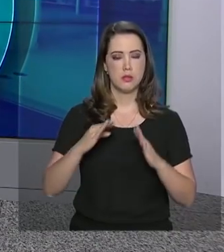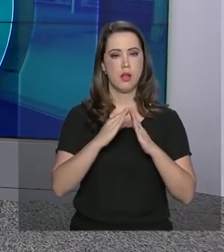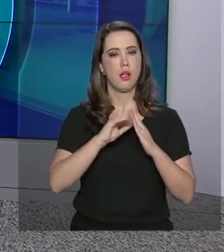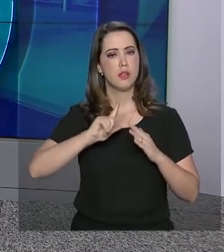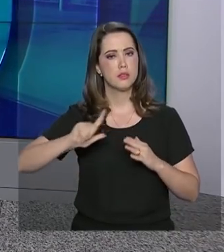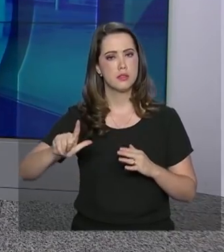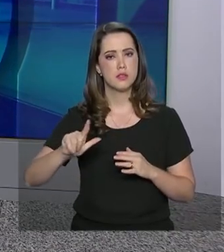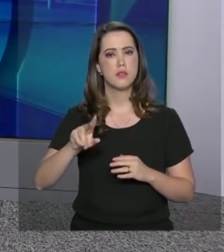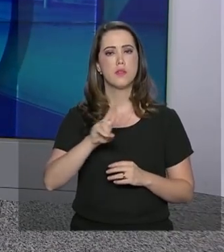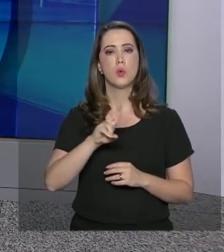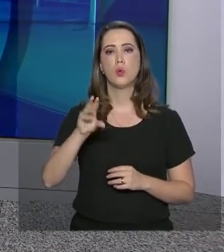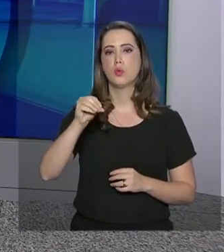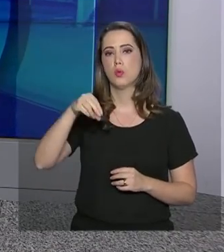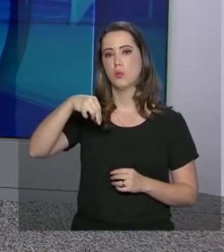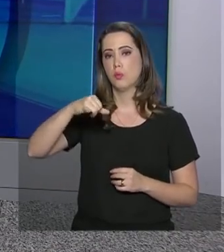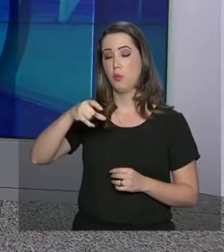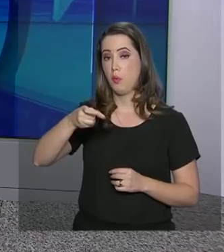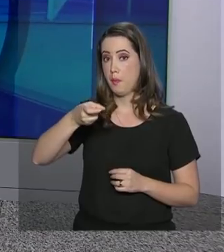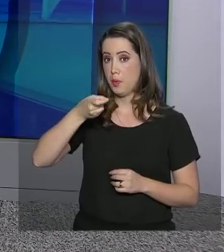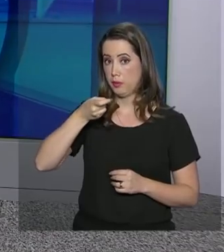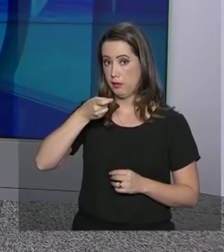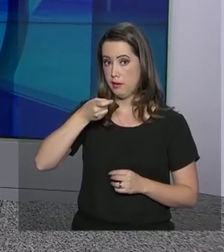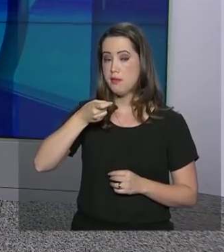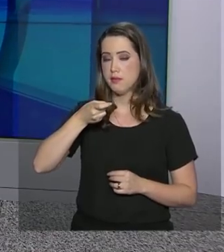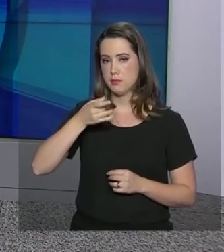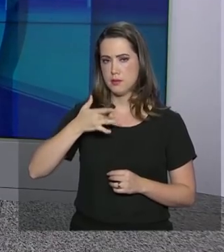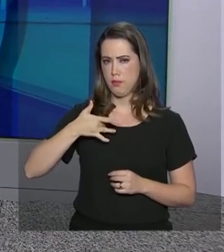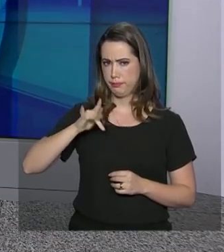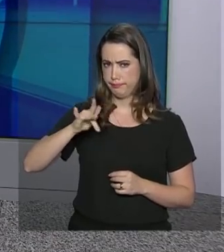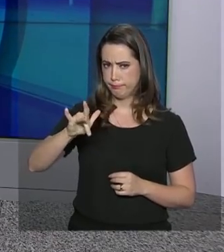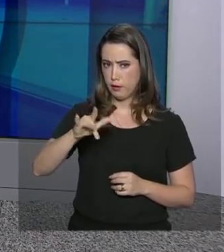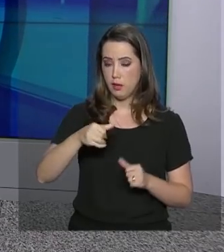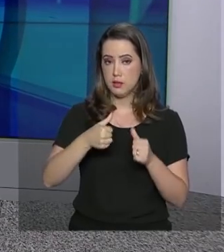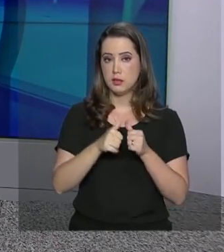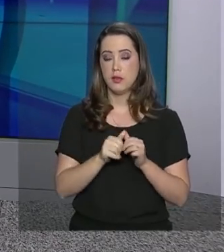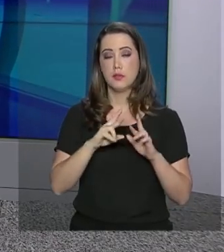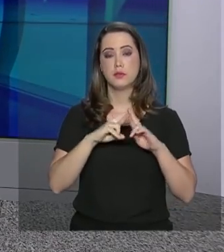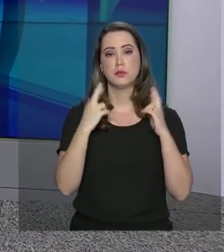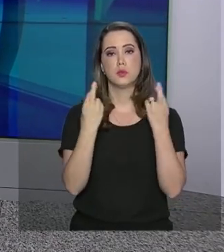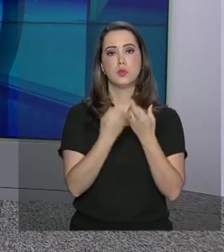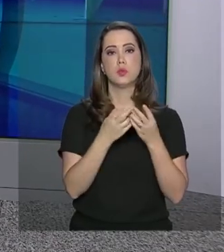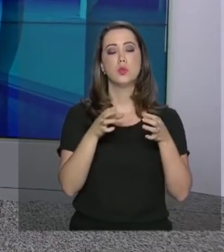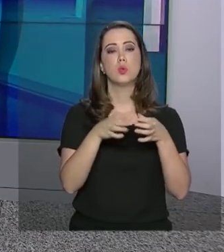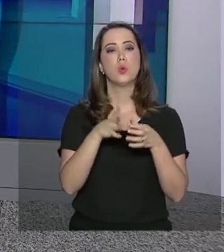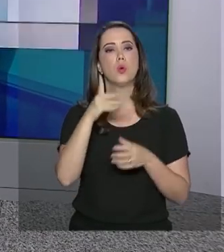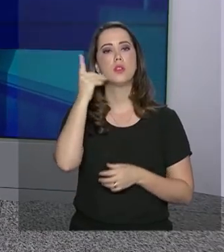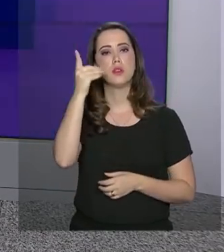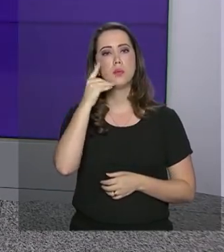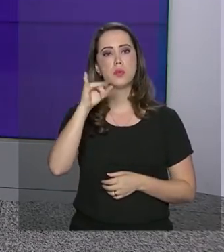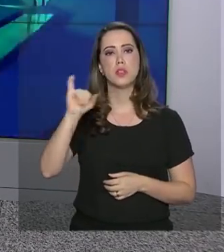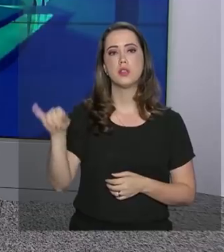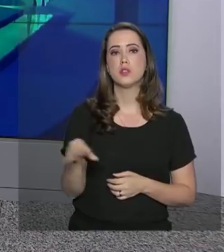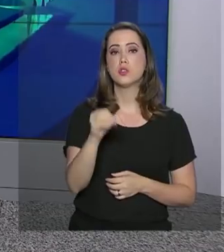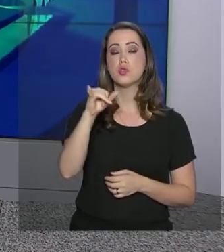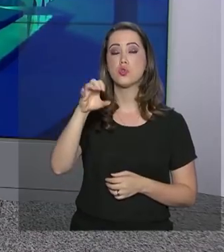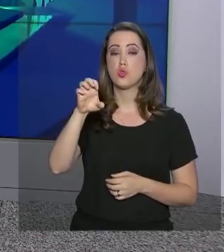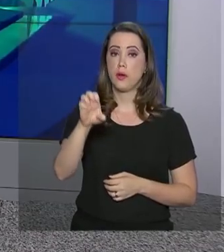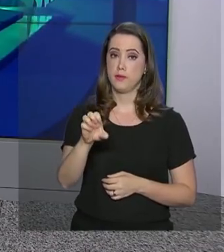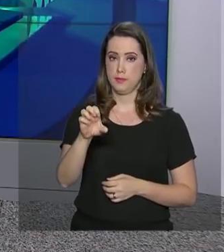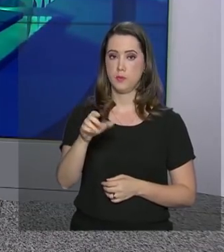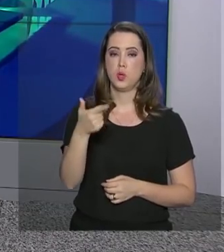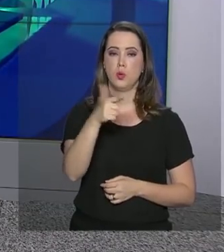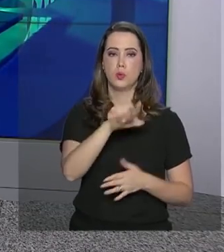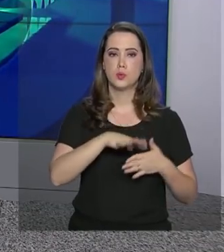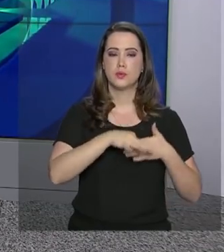Civil, Anix Lorenzoni, esteve reunido com a líder do governo no Congresso, a deputada Joyce Hasselman e outros líderes partidários.